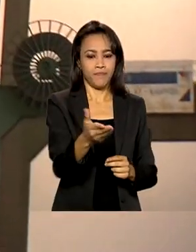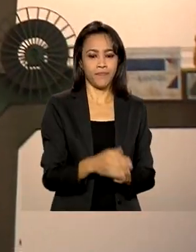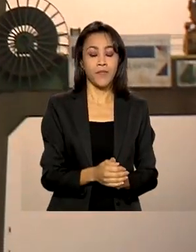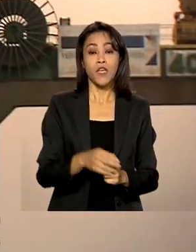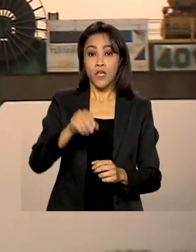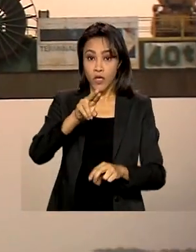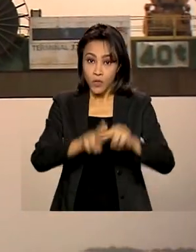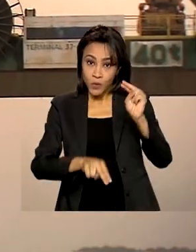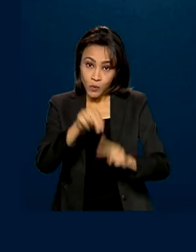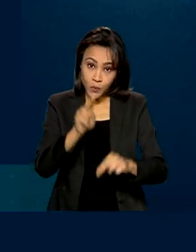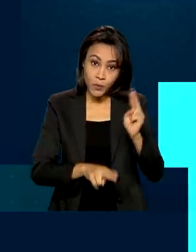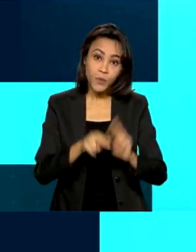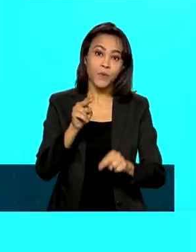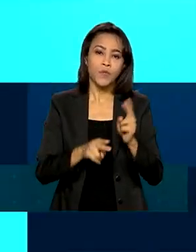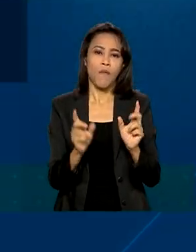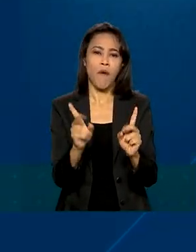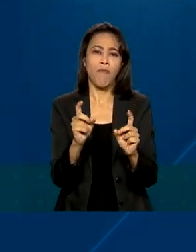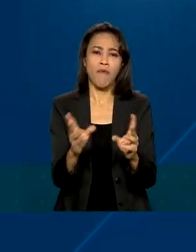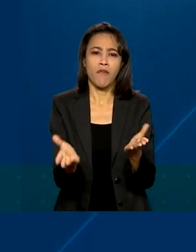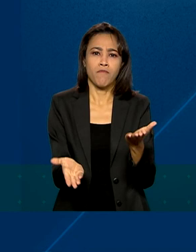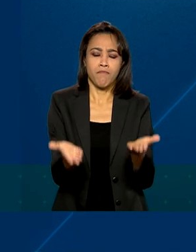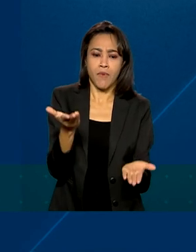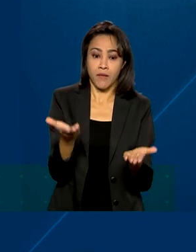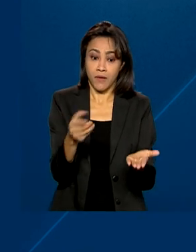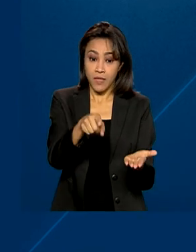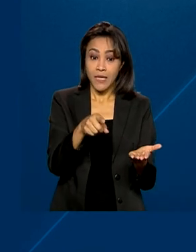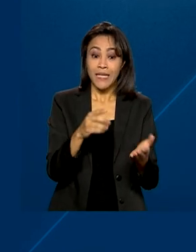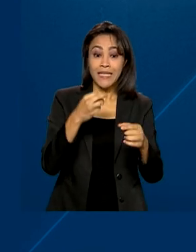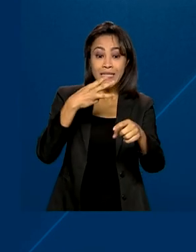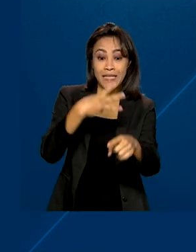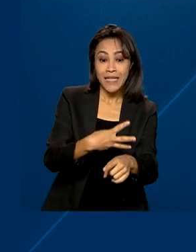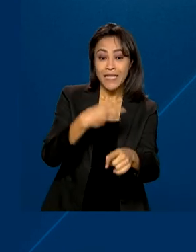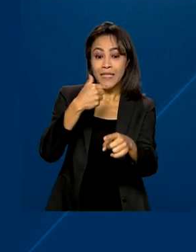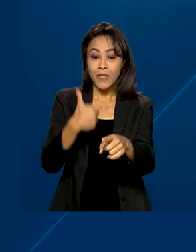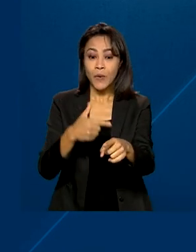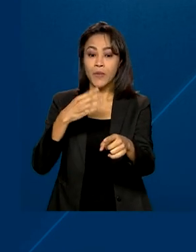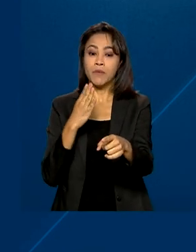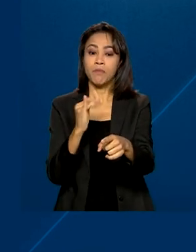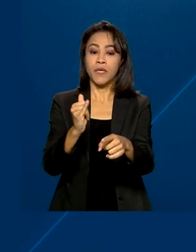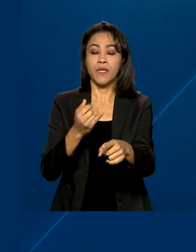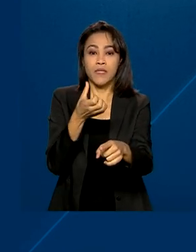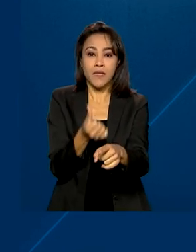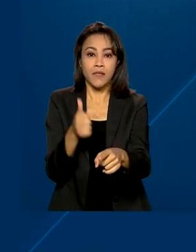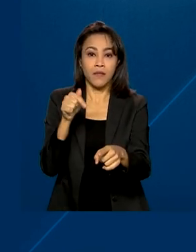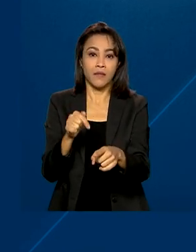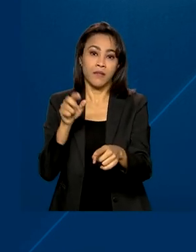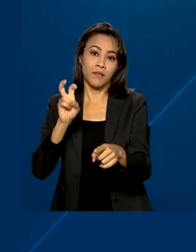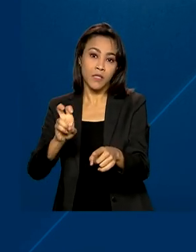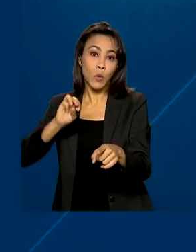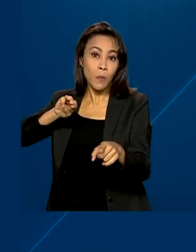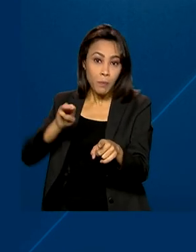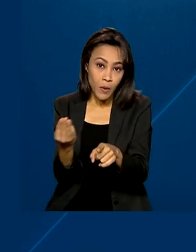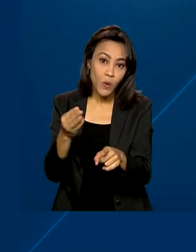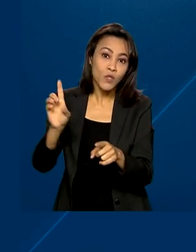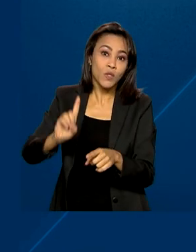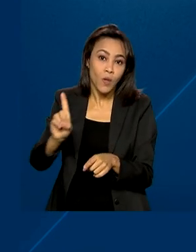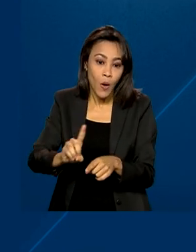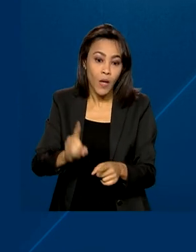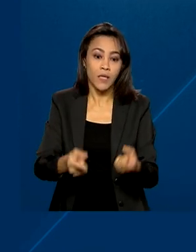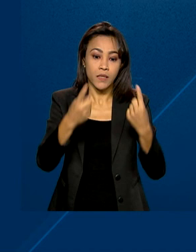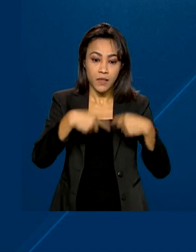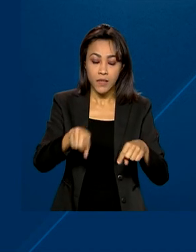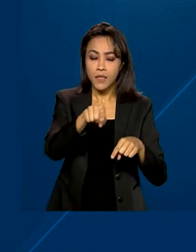junho, as exportações somaram 32 bilhões e 675 milhões de dólares e as